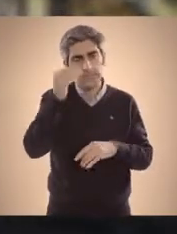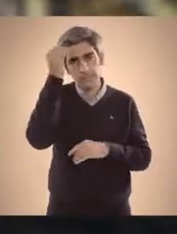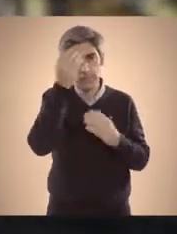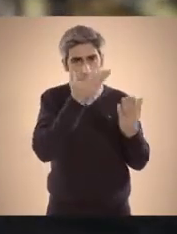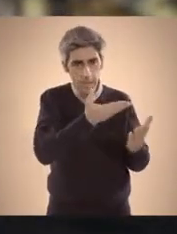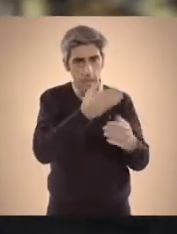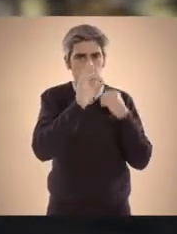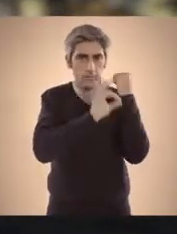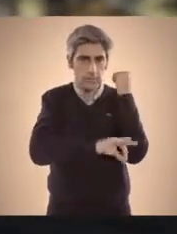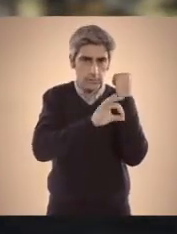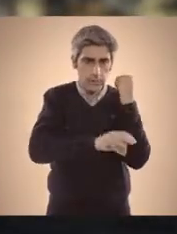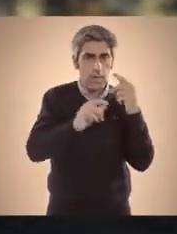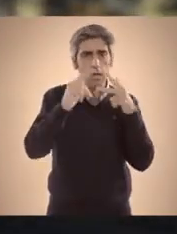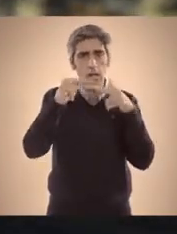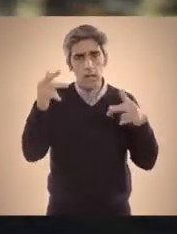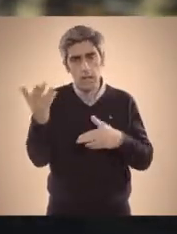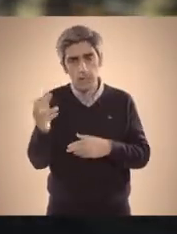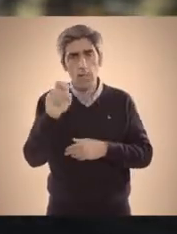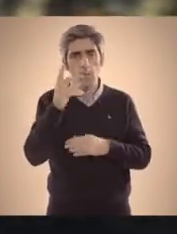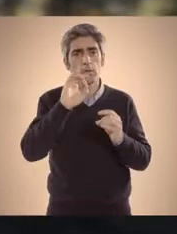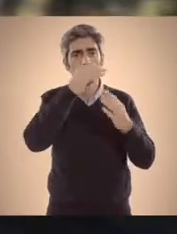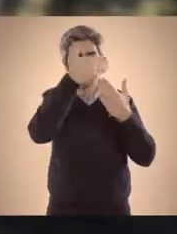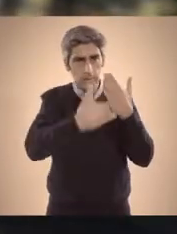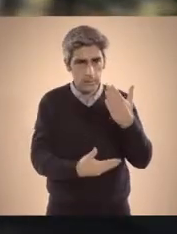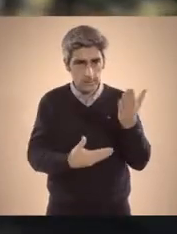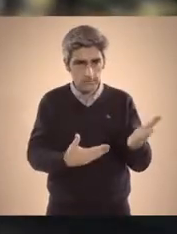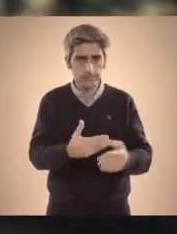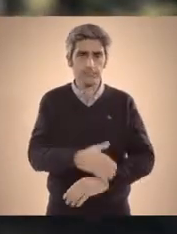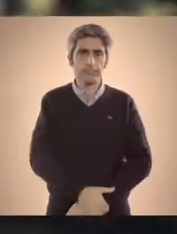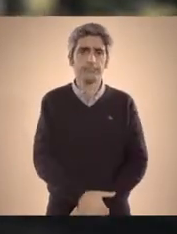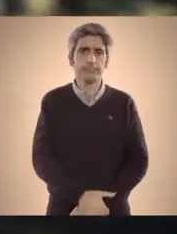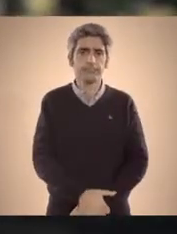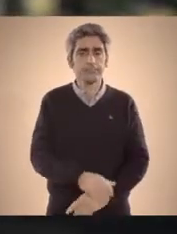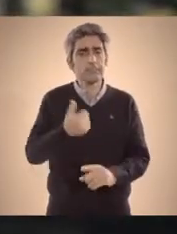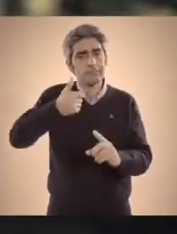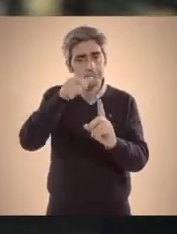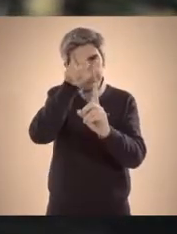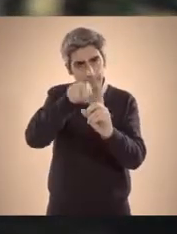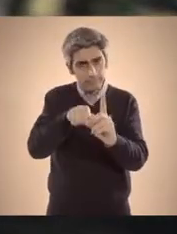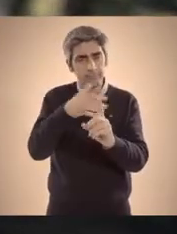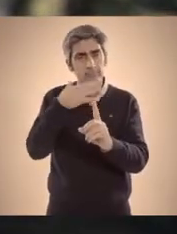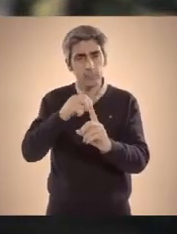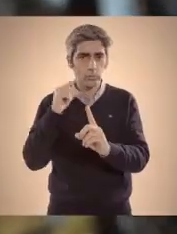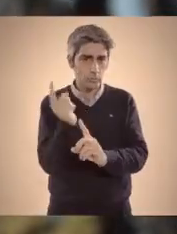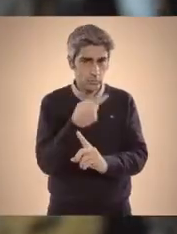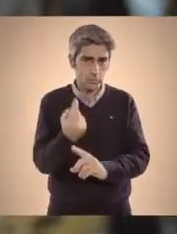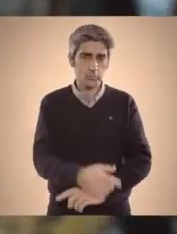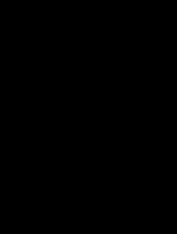Saiba mais na sua junta de freguesia, câmara municipal ou em portugalschama.pt Por si, por todos.